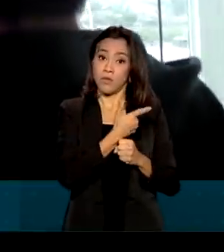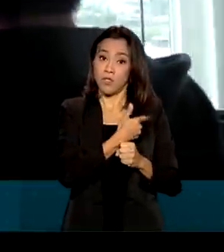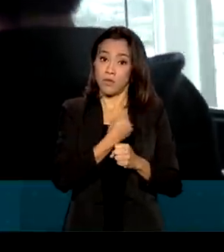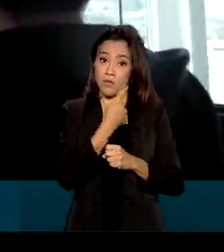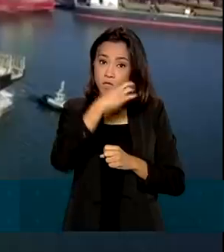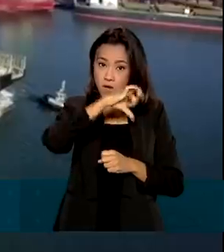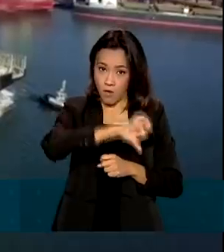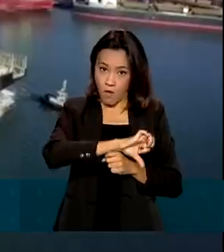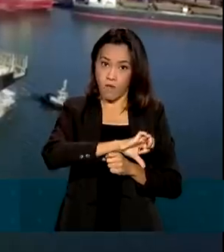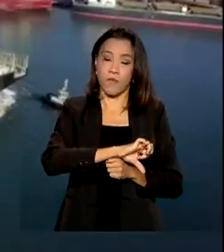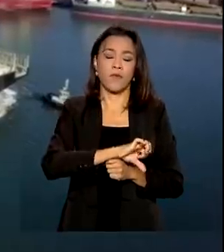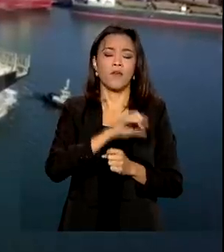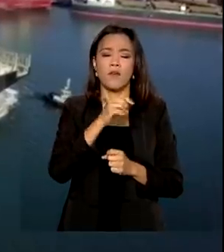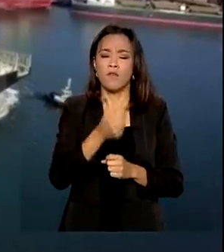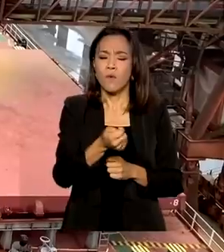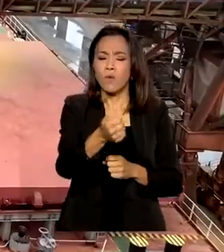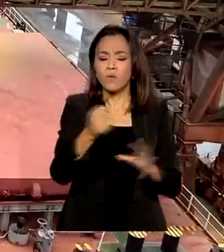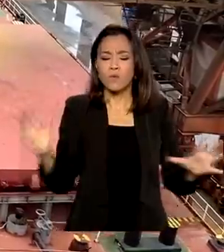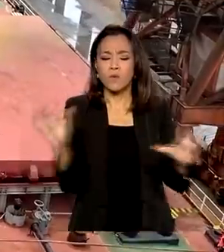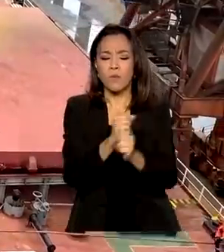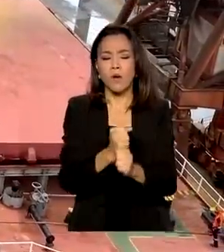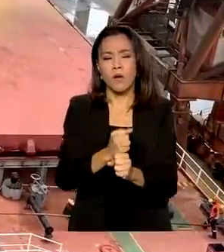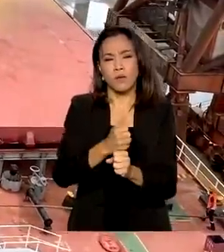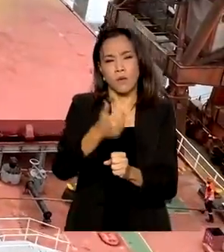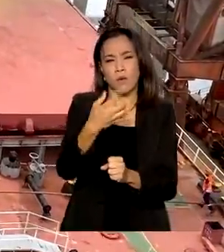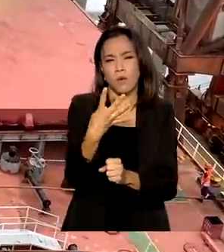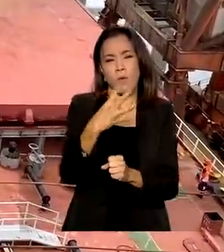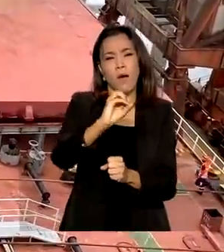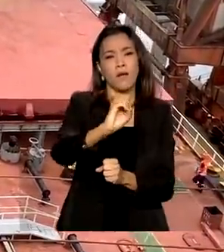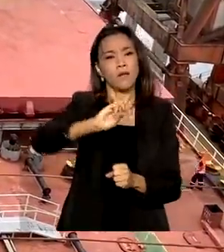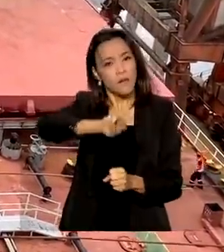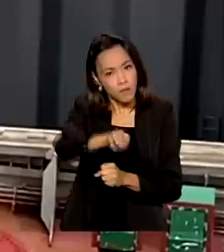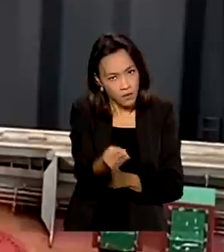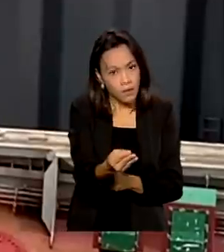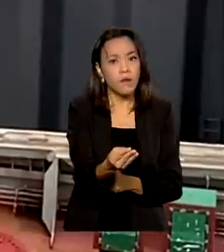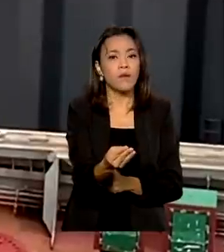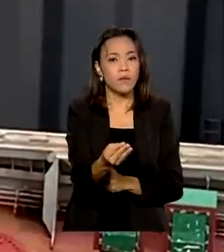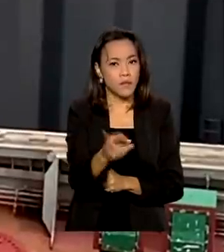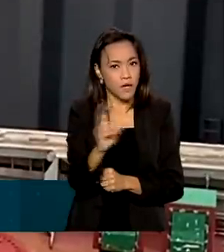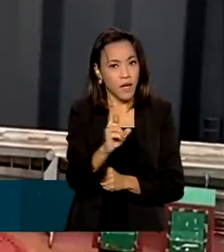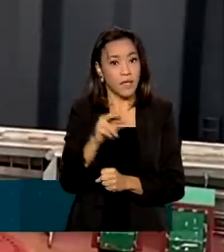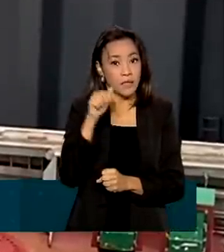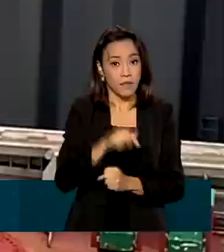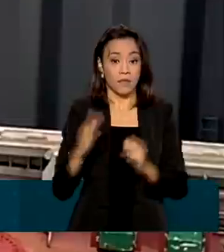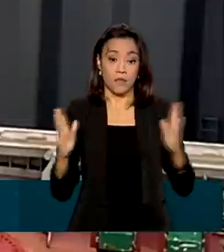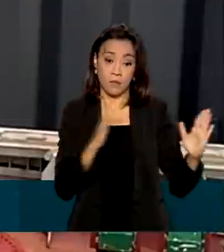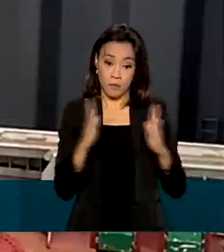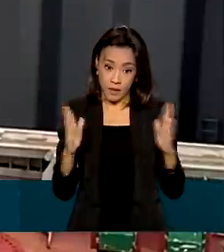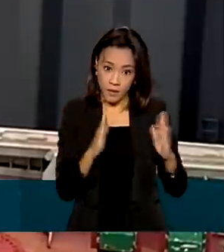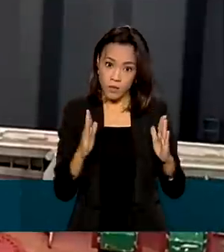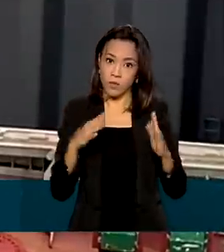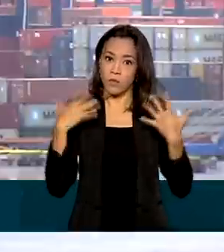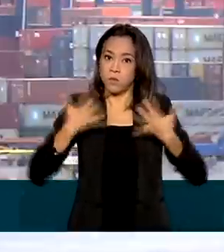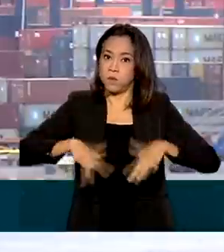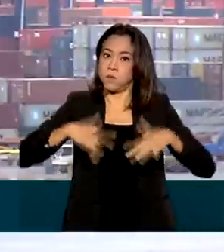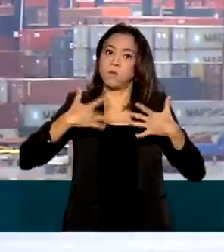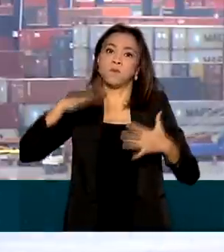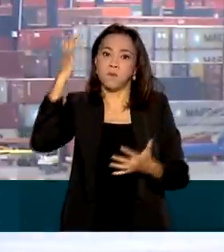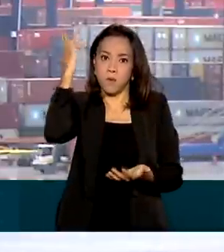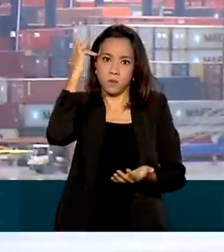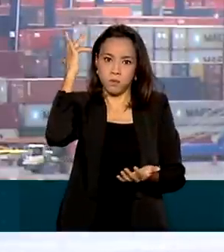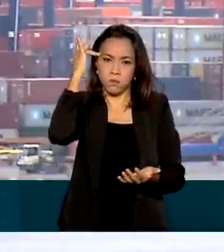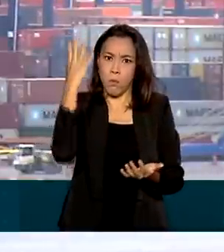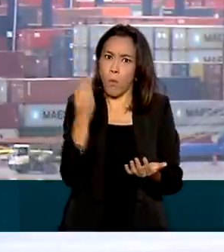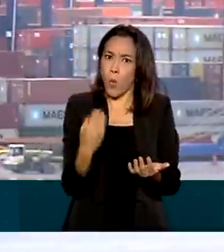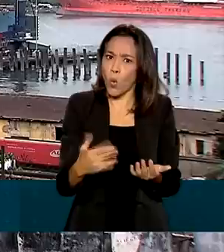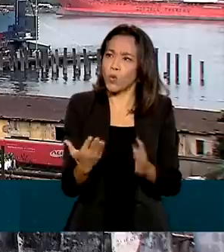foram quase 40 milhões de toneladas transportadas no período. É o maior volume nesse tipo de navegação desde